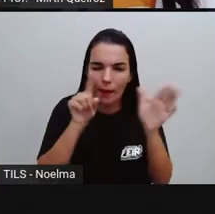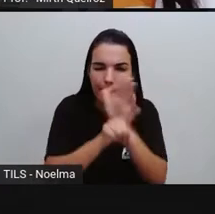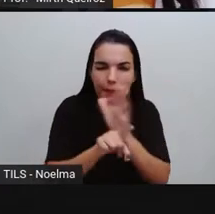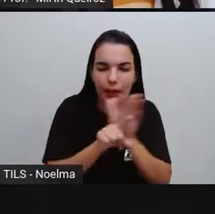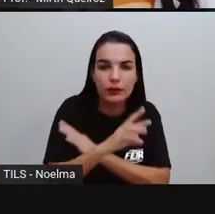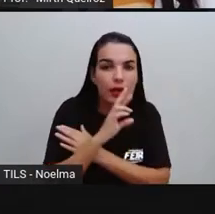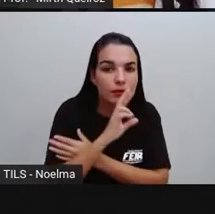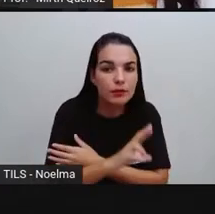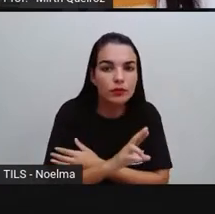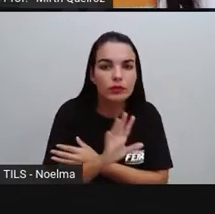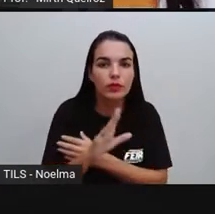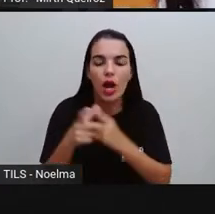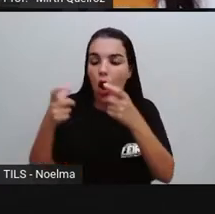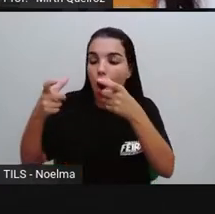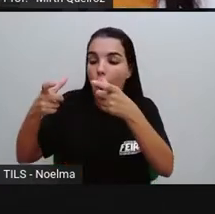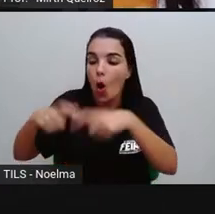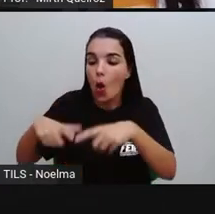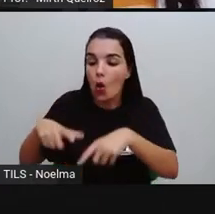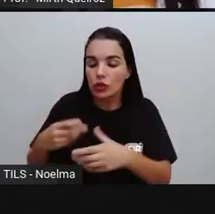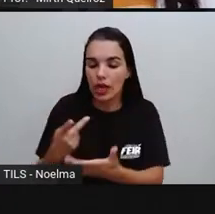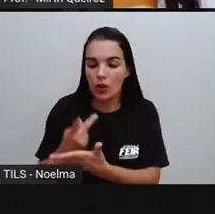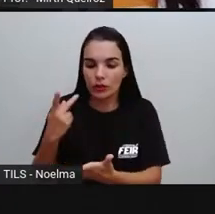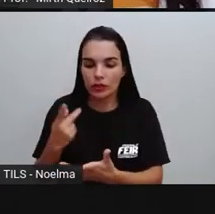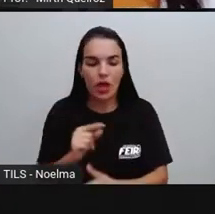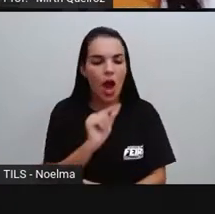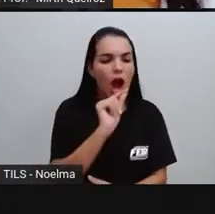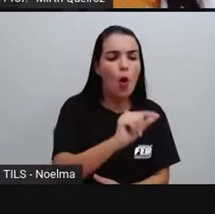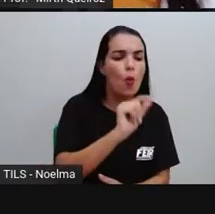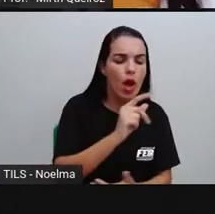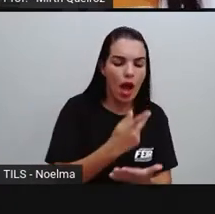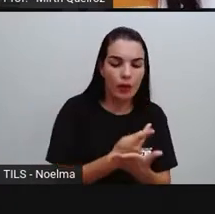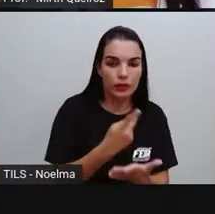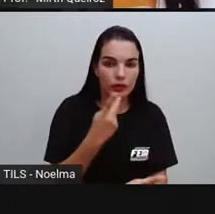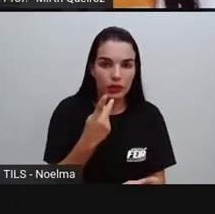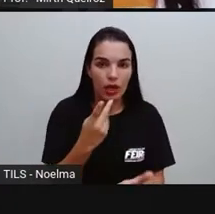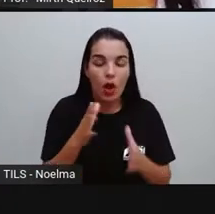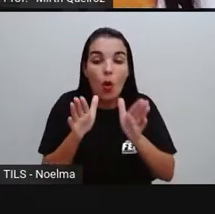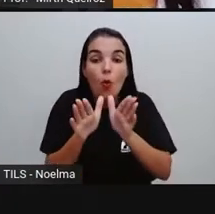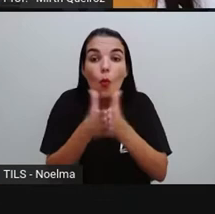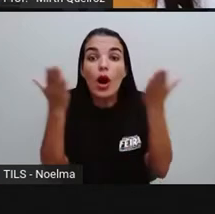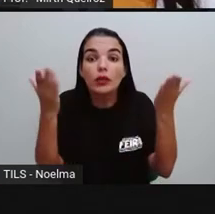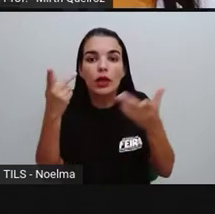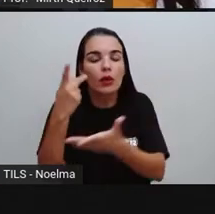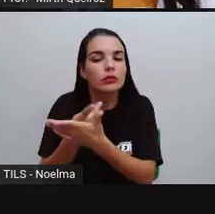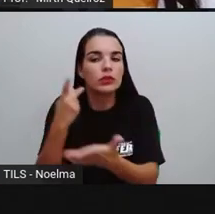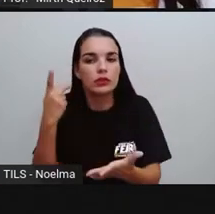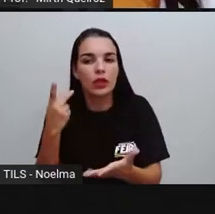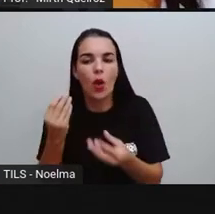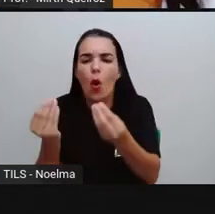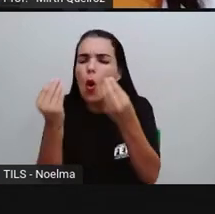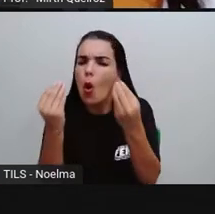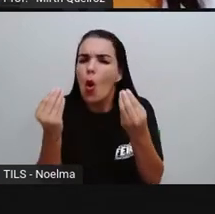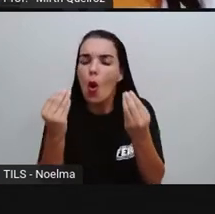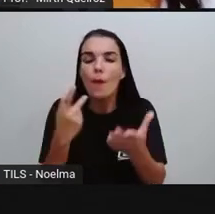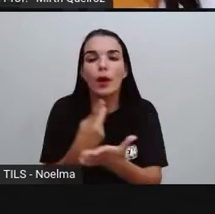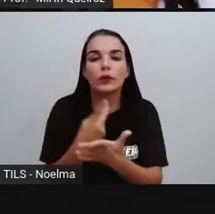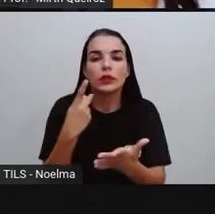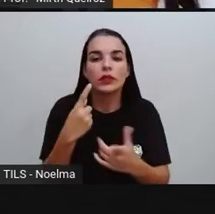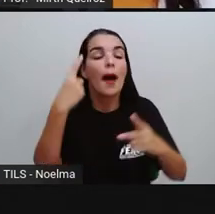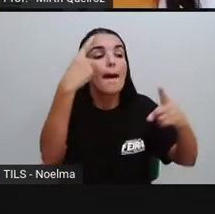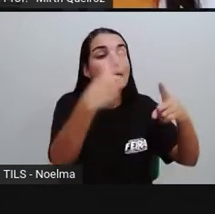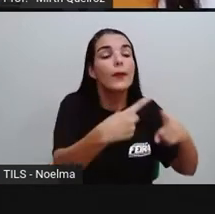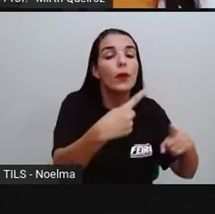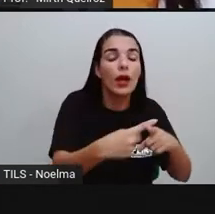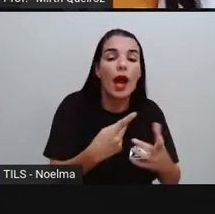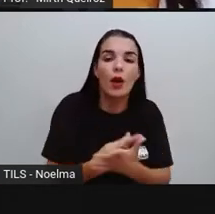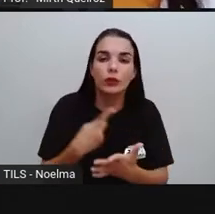perguntas. Onde foi que aconteceu? O que foi que aconteceu? Quando aconteceu? Como aconteceu? Por que